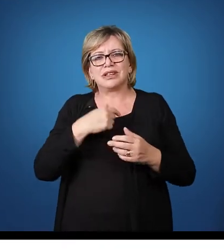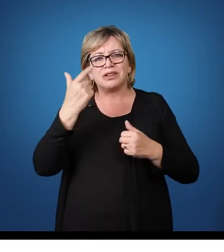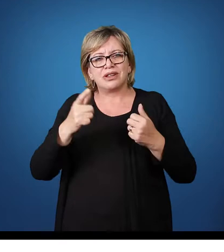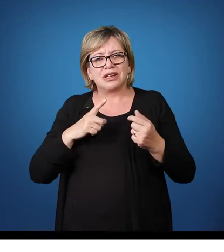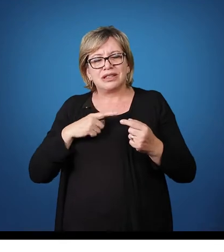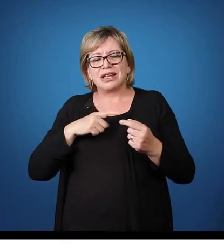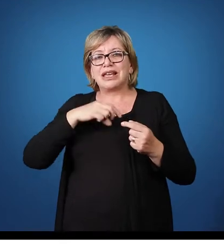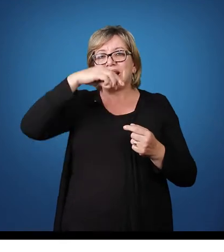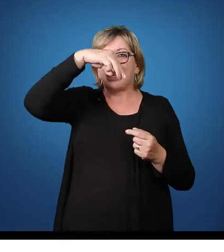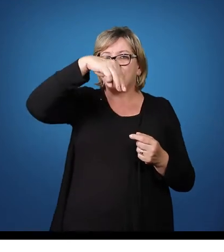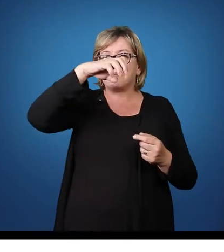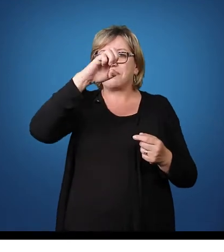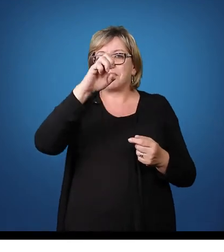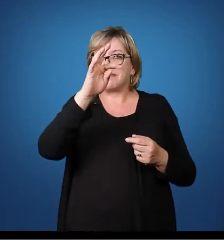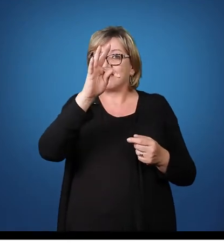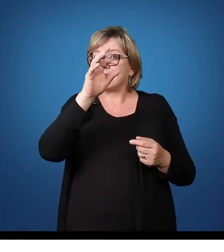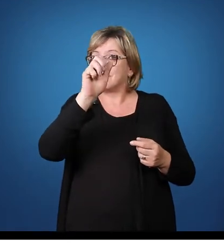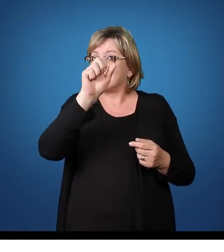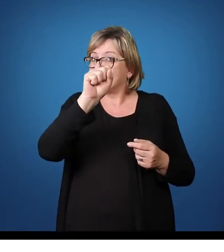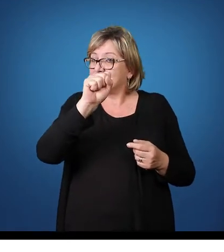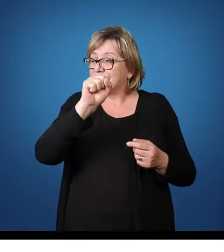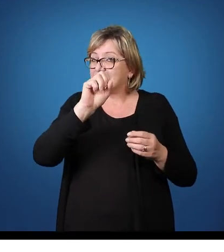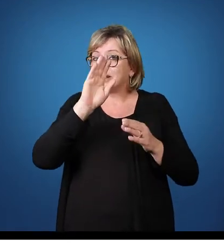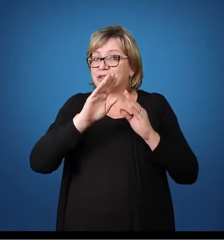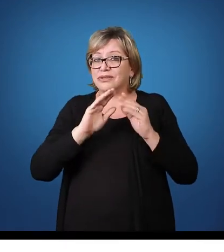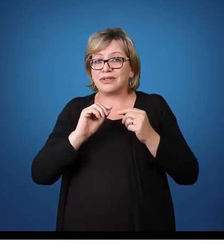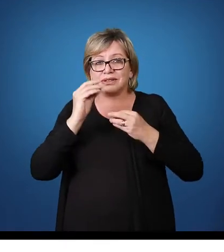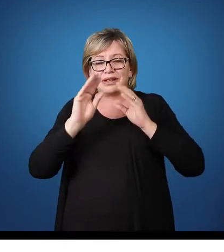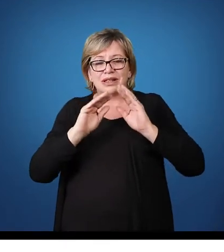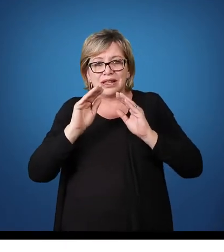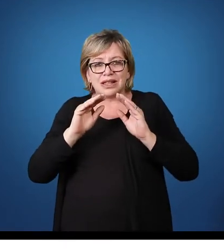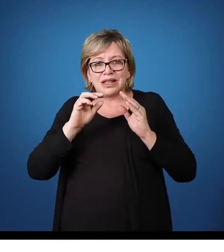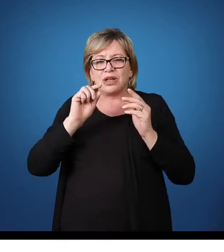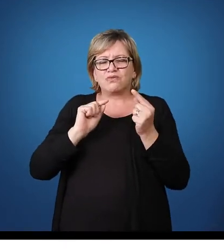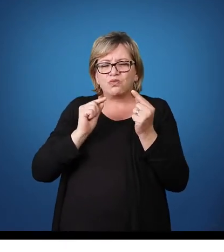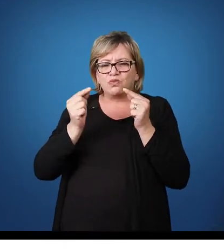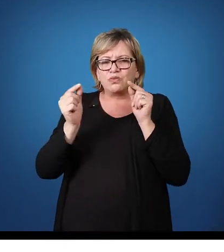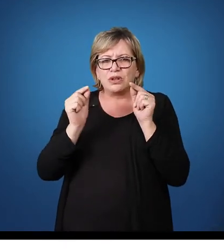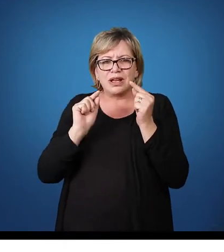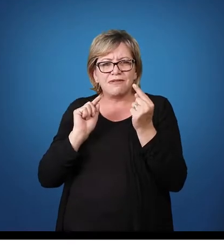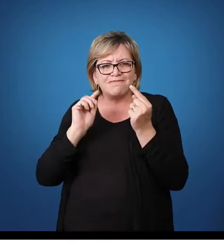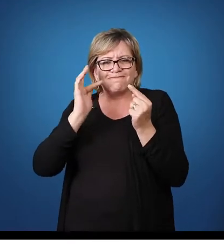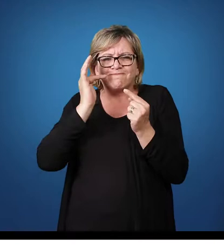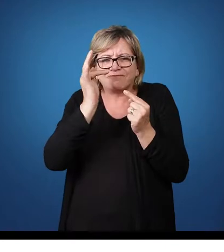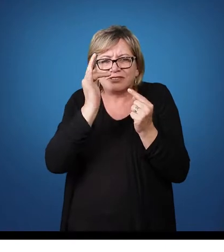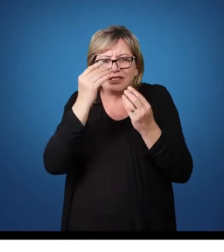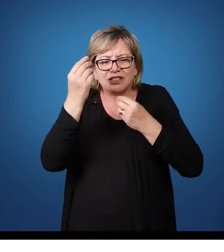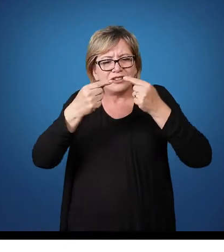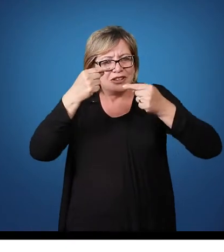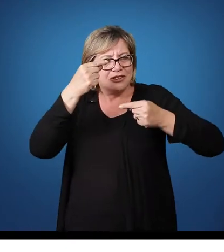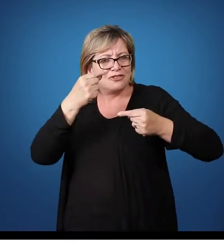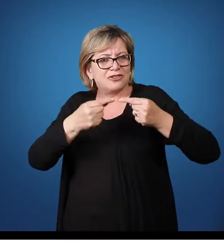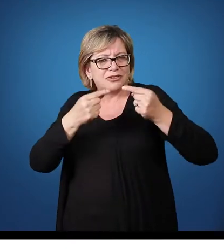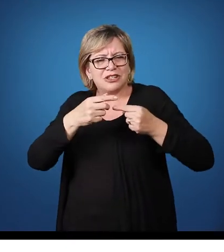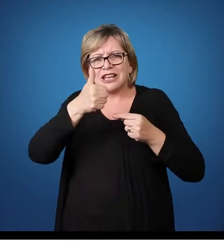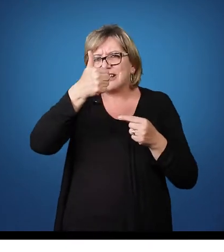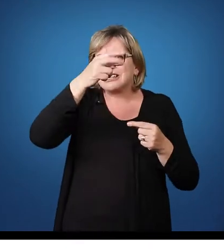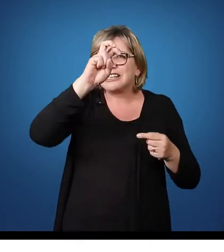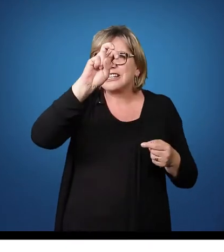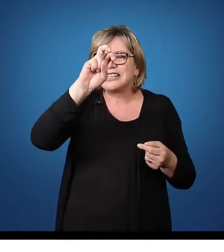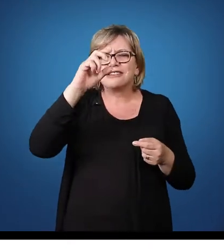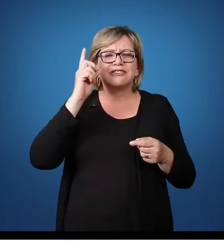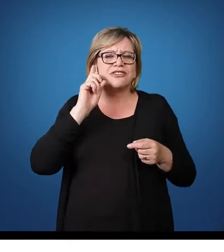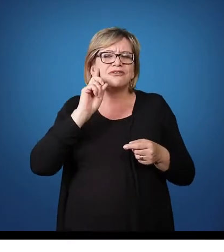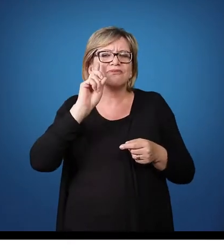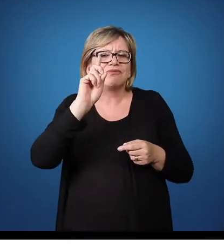metas, metas curtas e metas longas para o professor. As metas curtas são metas onde a gente vai discutir quinzenalmente ou